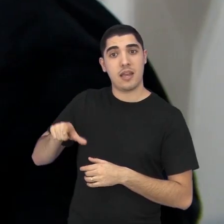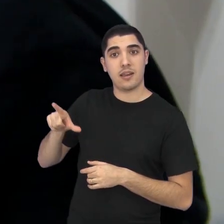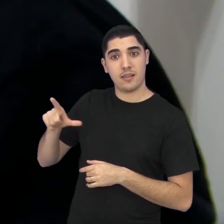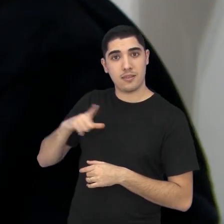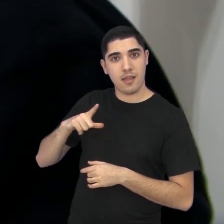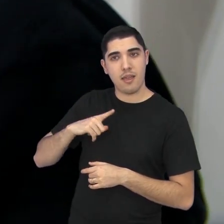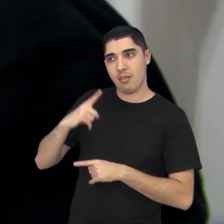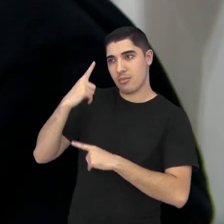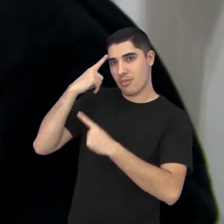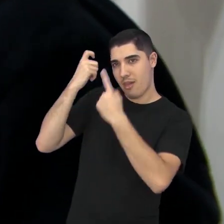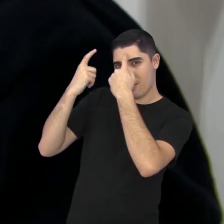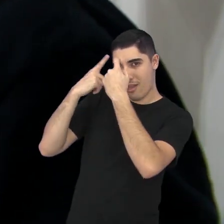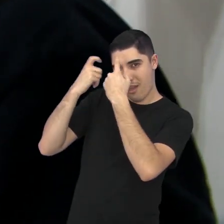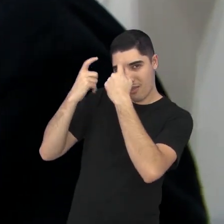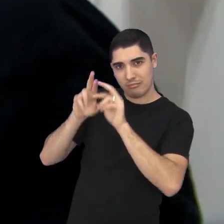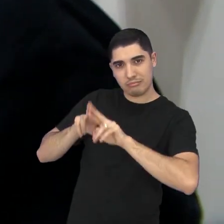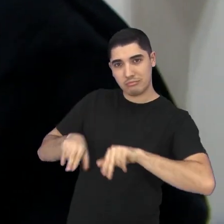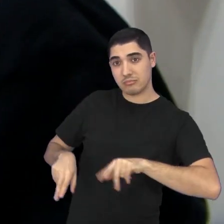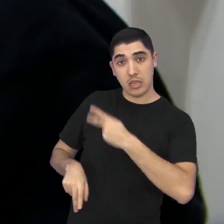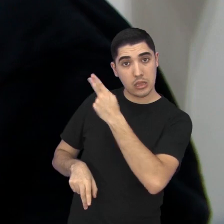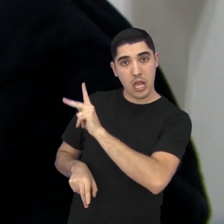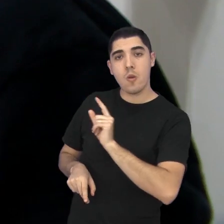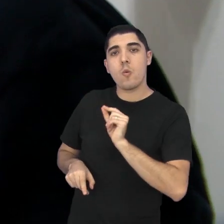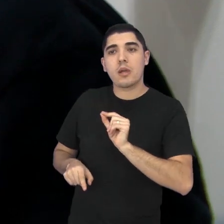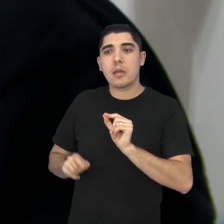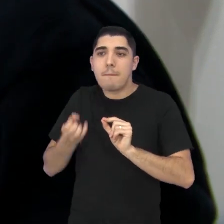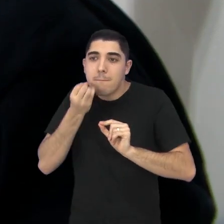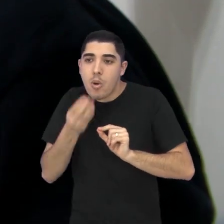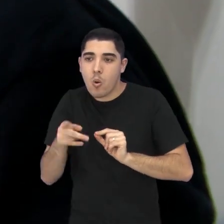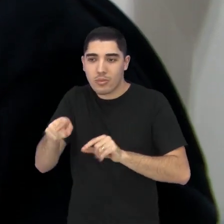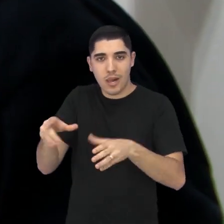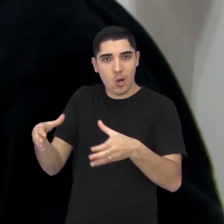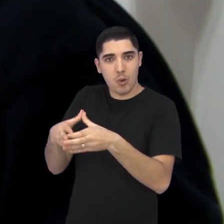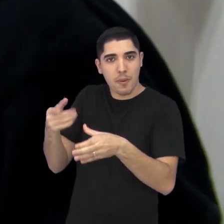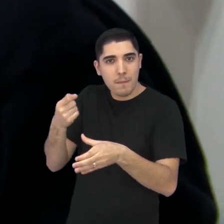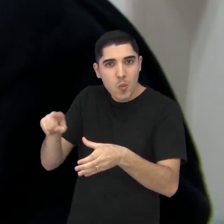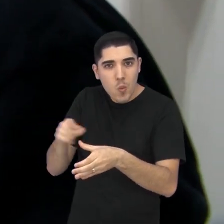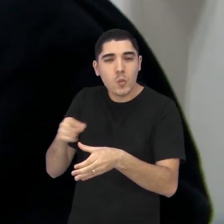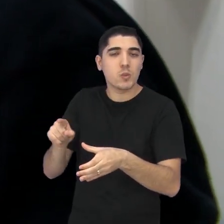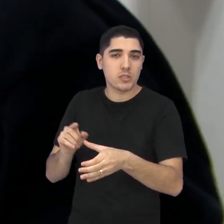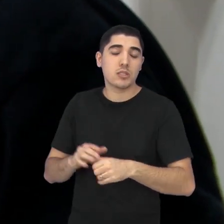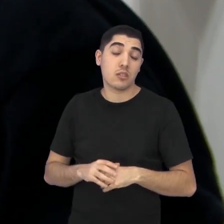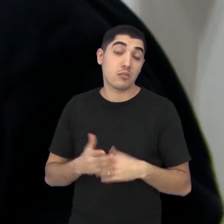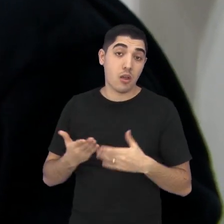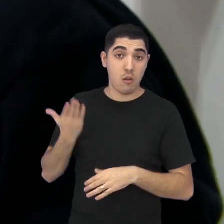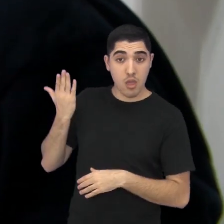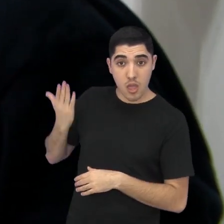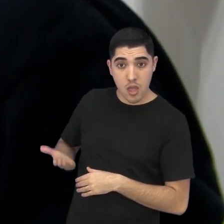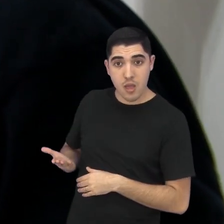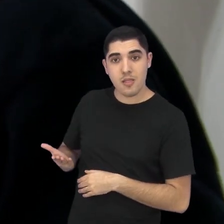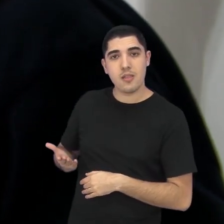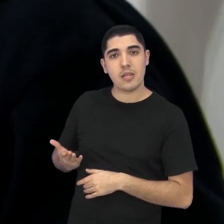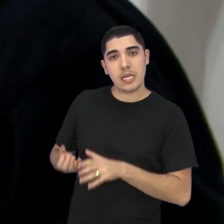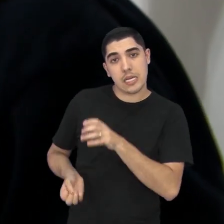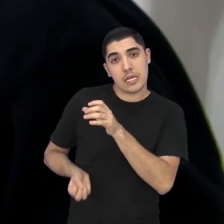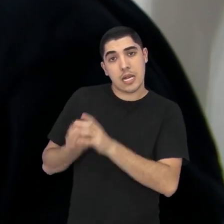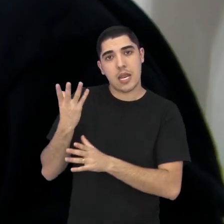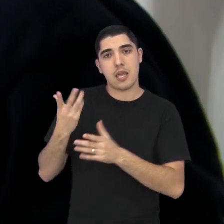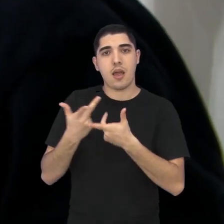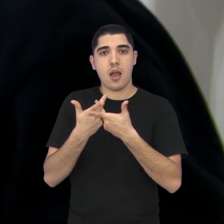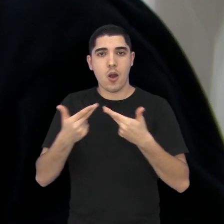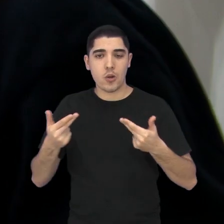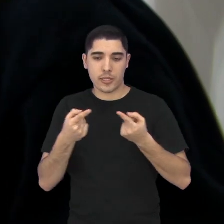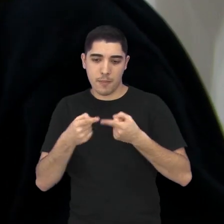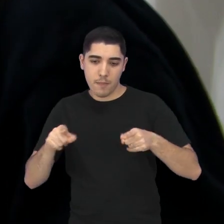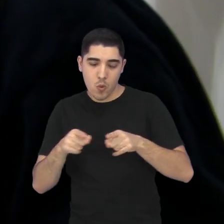tem lá as ideias dele, né, do que que fica bom para o coro, o que que não. Então, ele que faz a criação dos